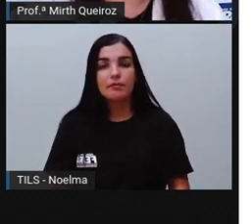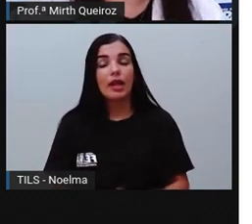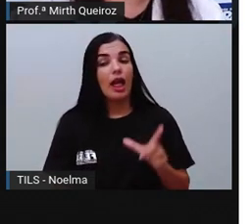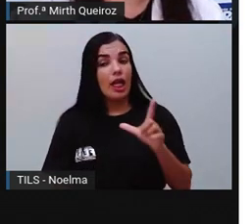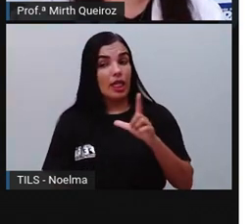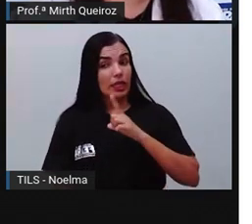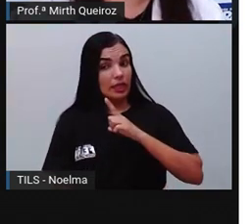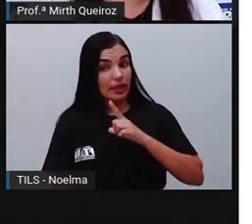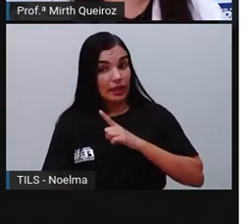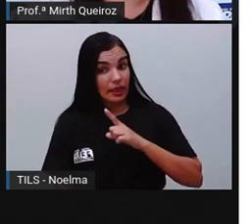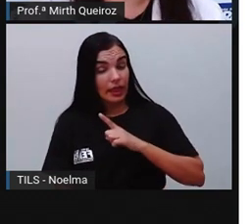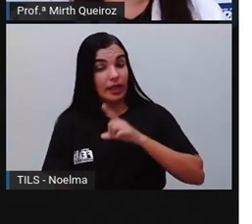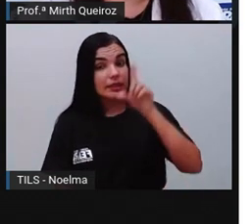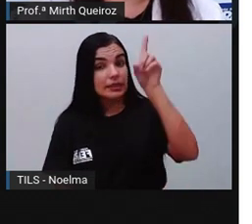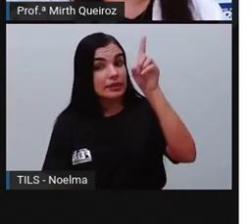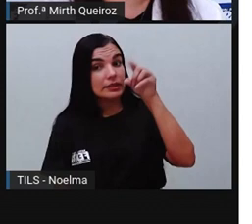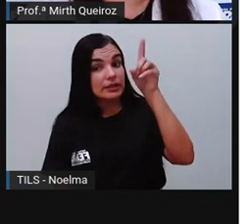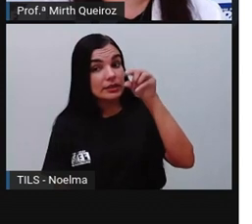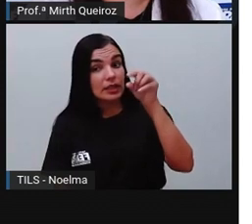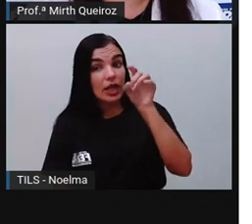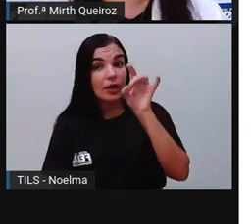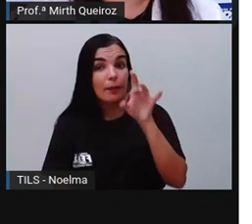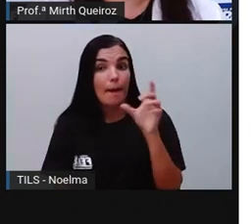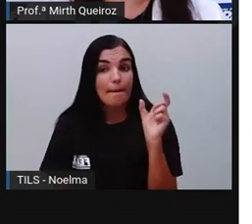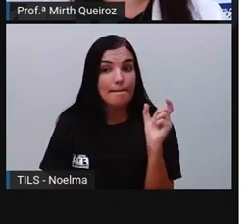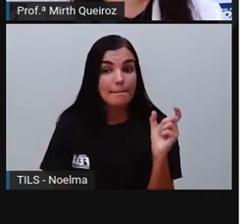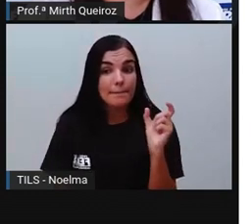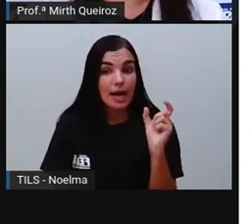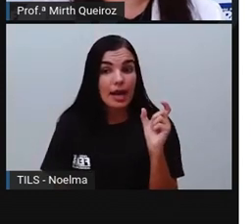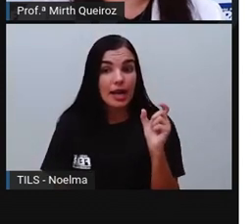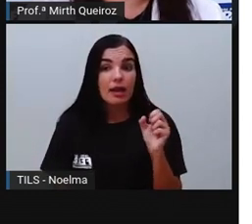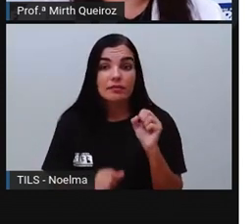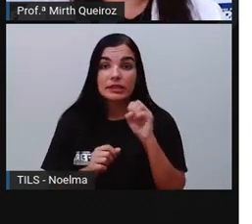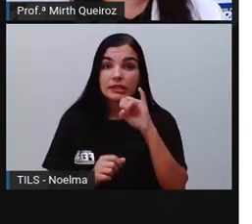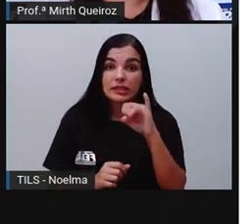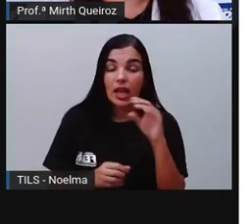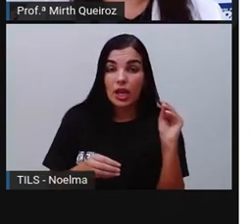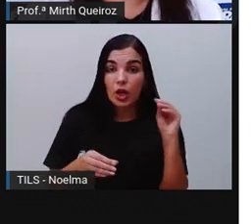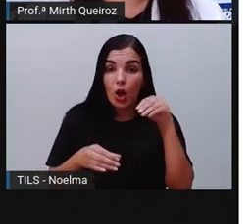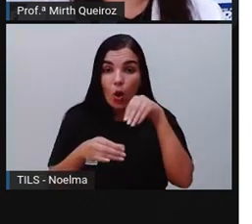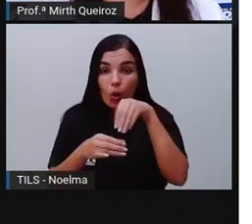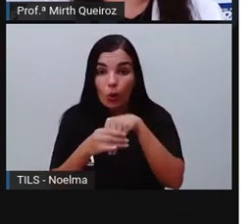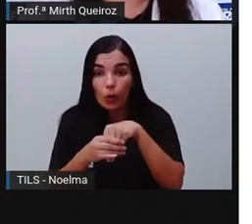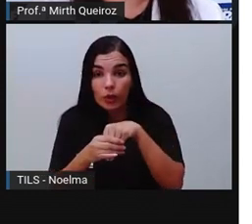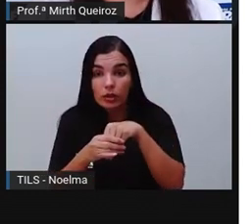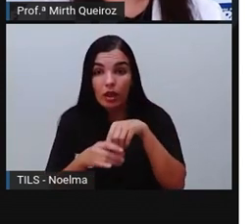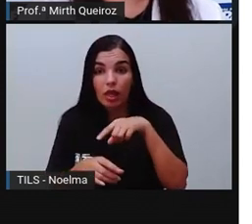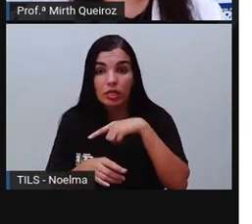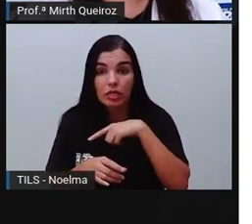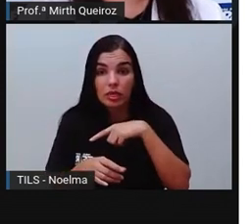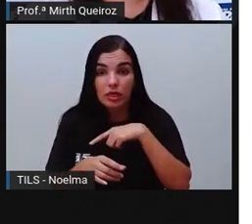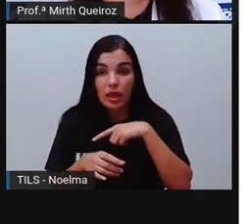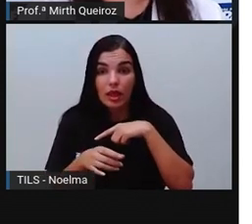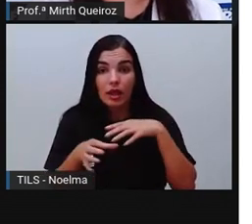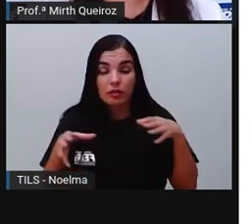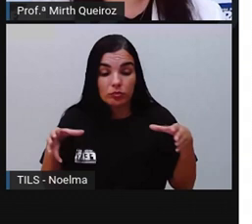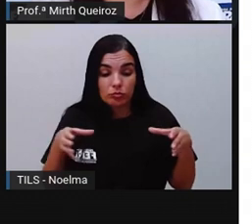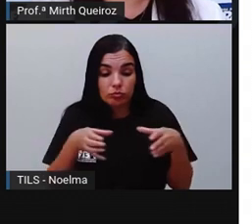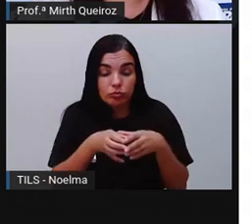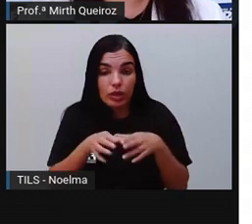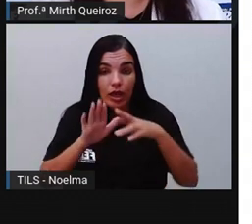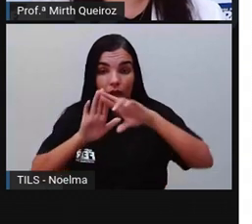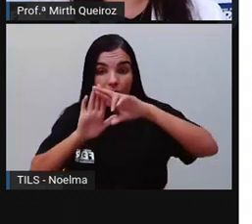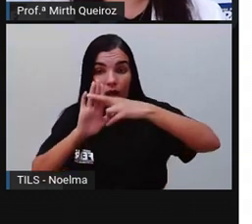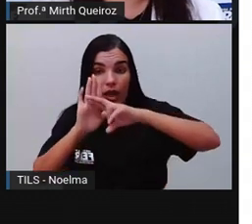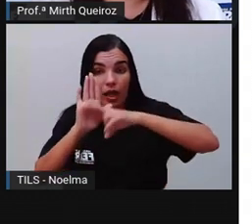Receberá acento gráfico a palavra que, mesmo incluída, neste caso, se enquadrar em